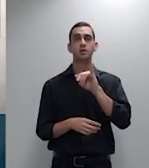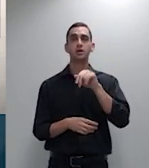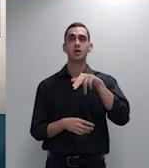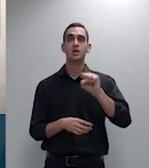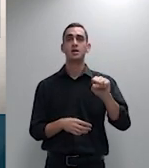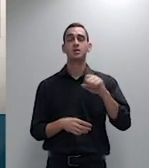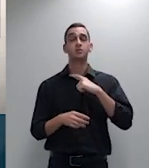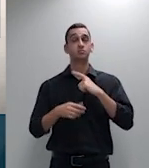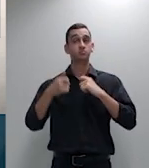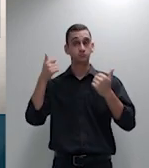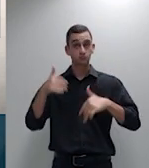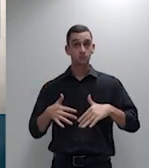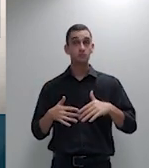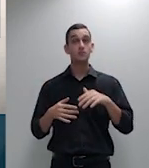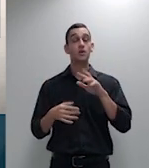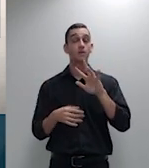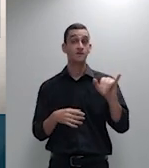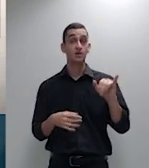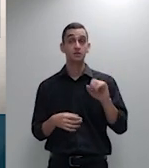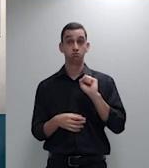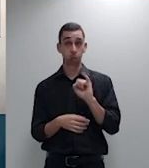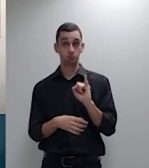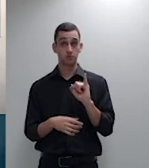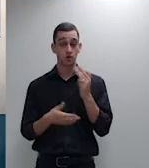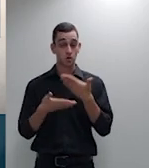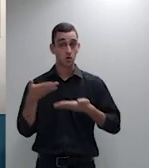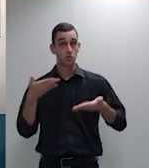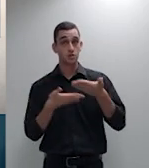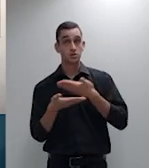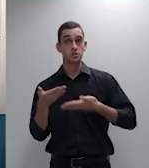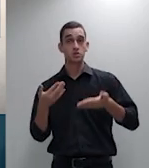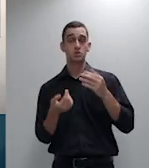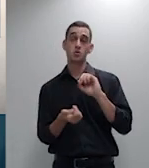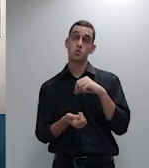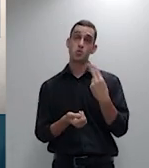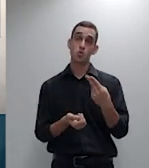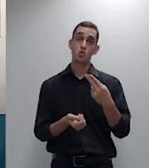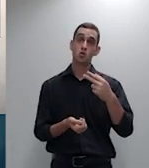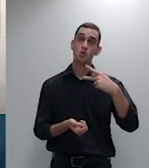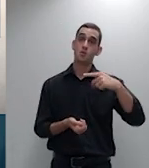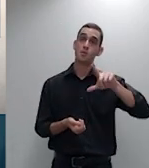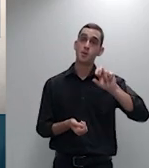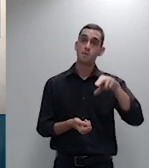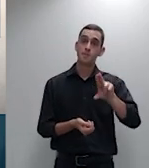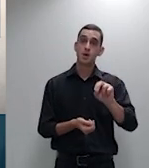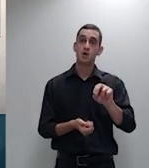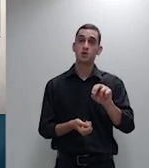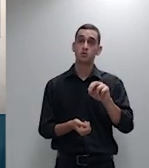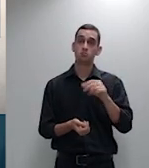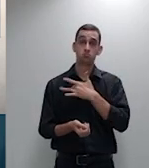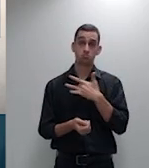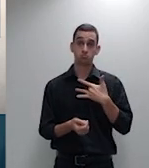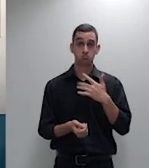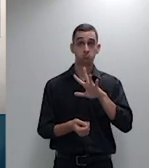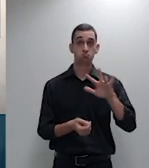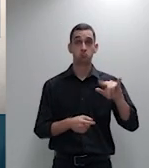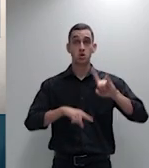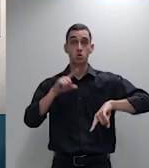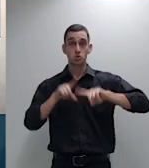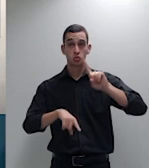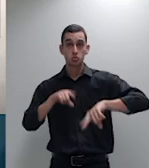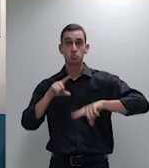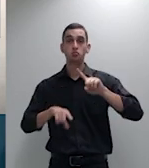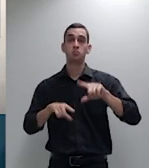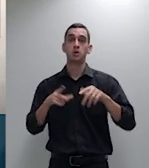para a comercialização de qualquer plano de saúde é um instrumento que se demonstra os custos para a prestação do